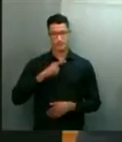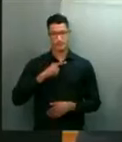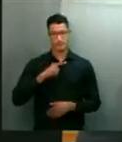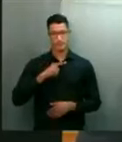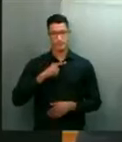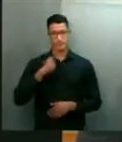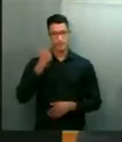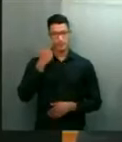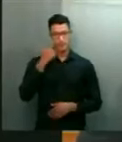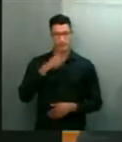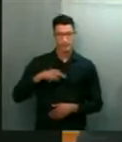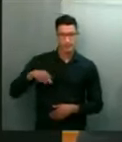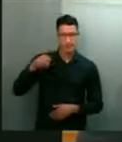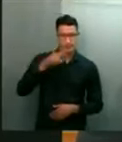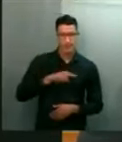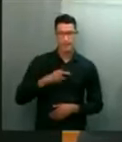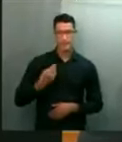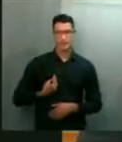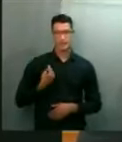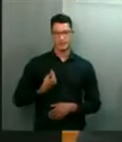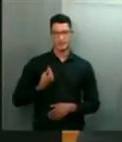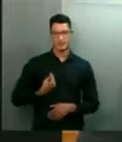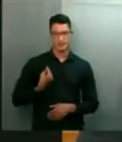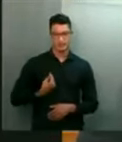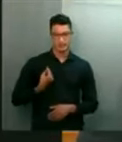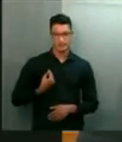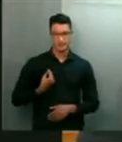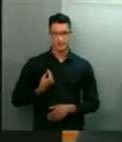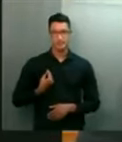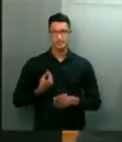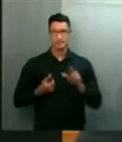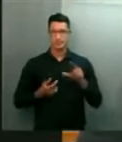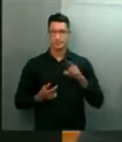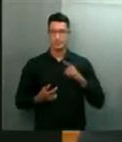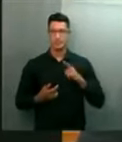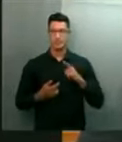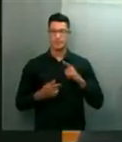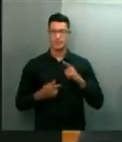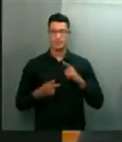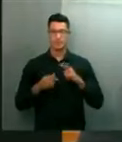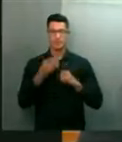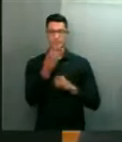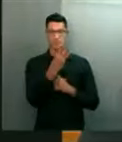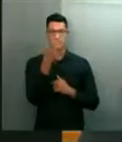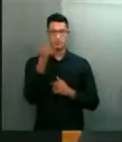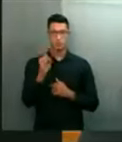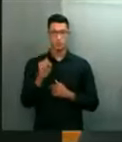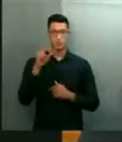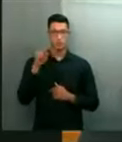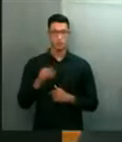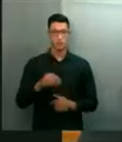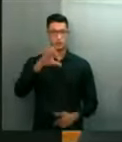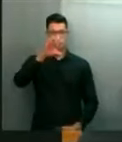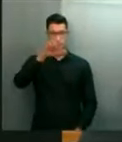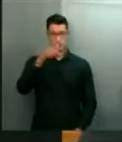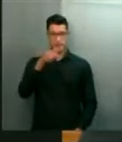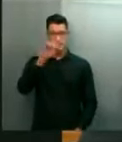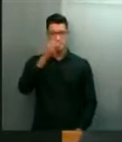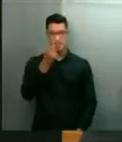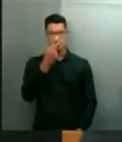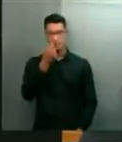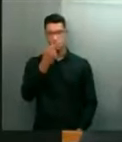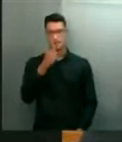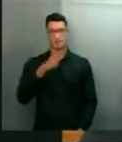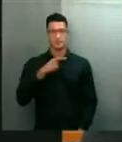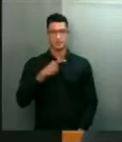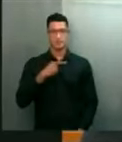registrou a existência de 88.970 farmácias e